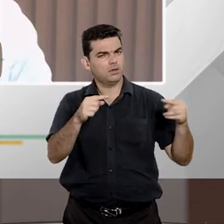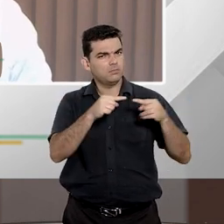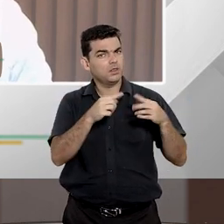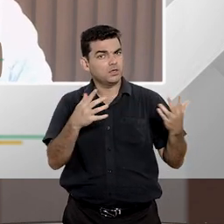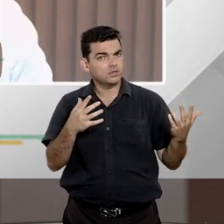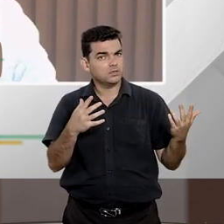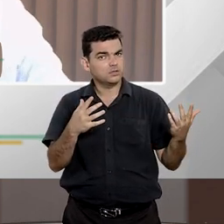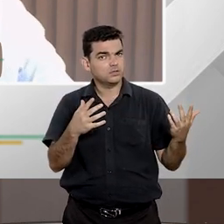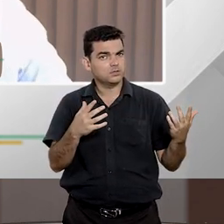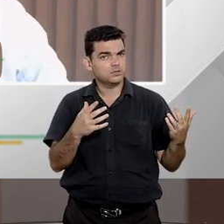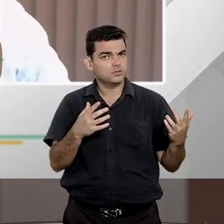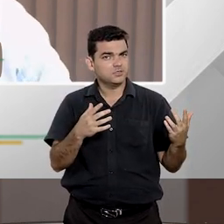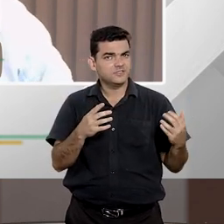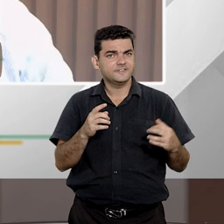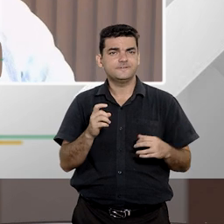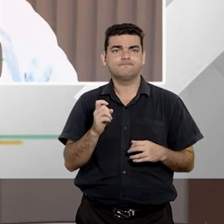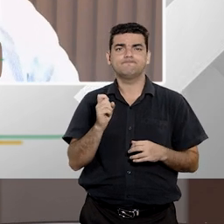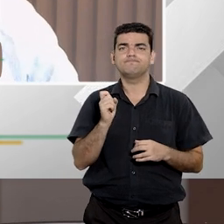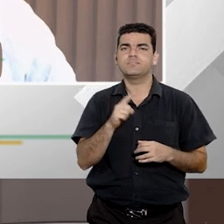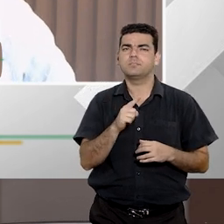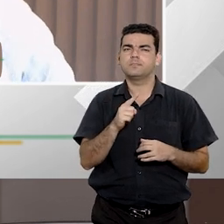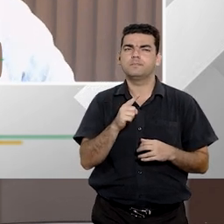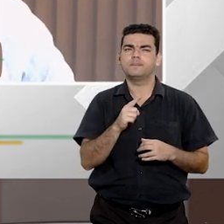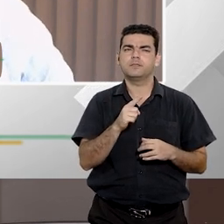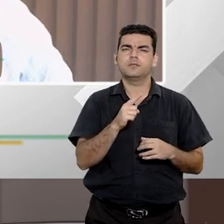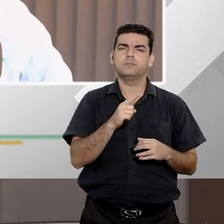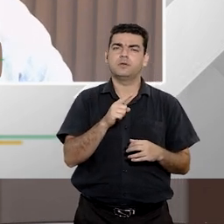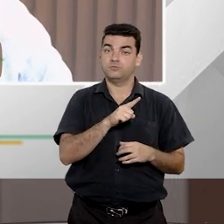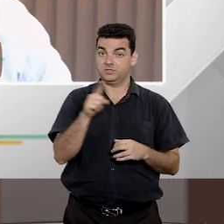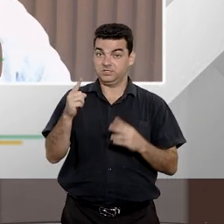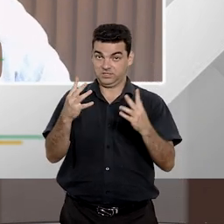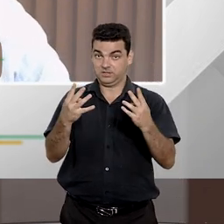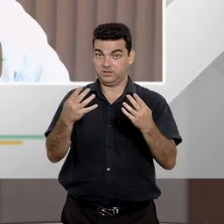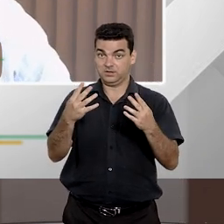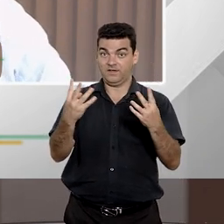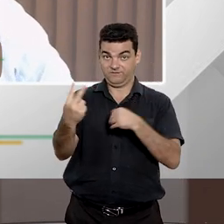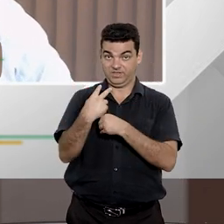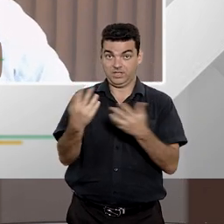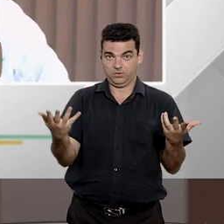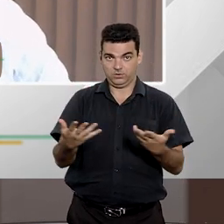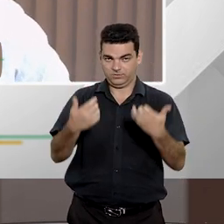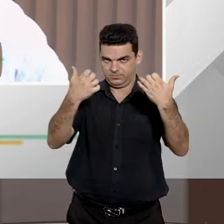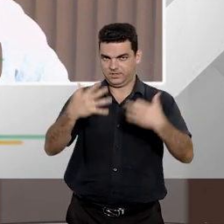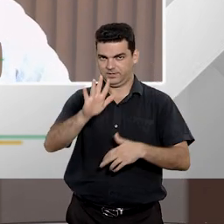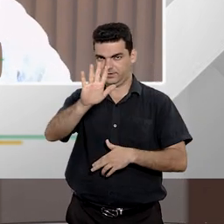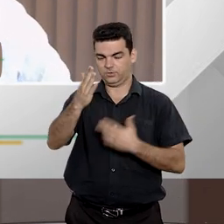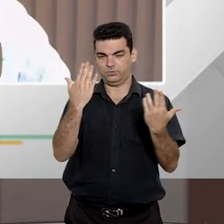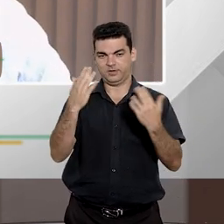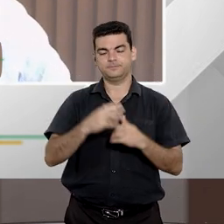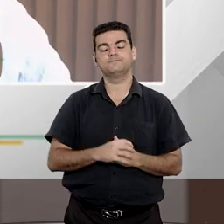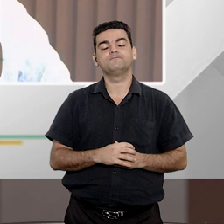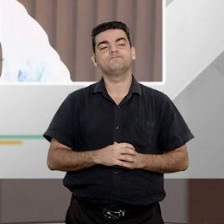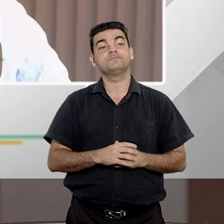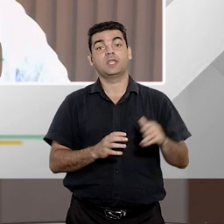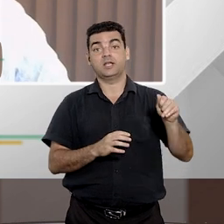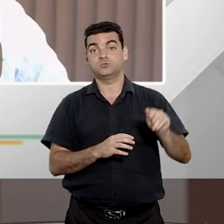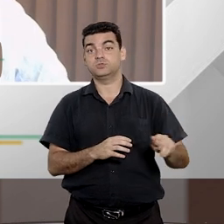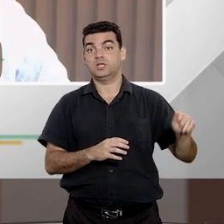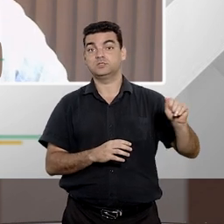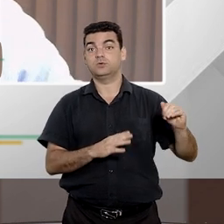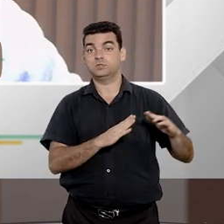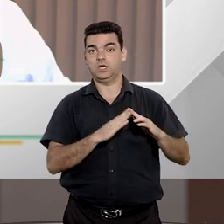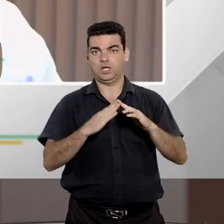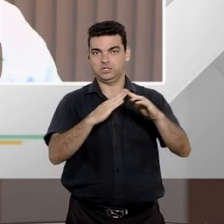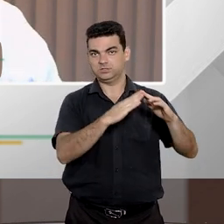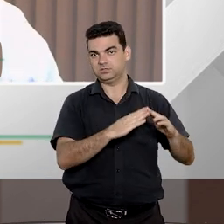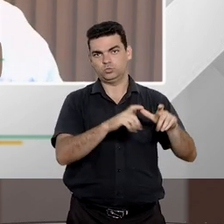Essa correspondência temática, para ficar fácil para aqueles que estão nos assistindo aqui, por exemplo, a associação de moradores